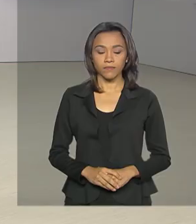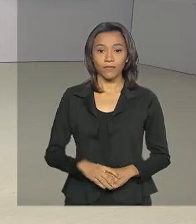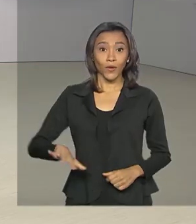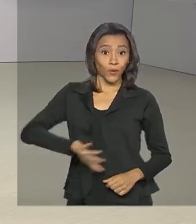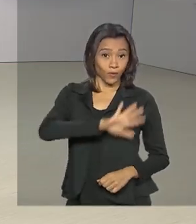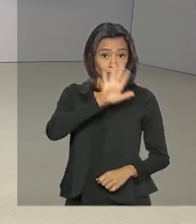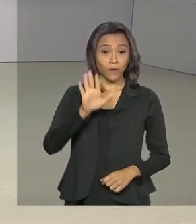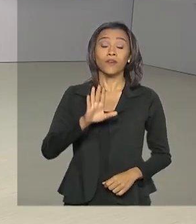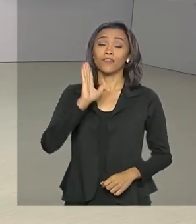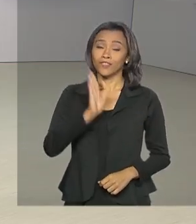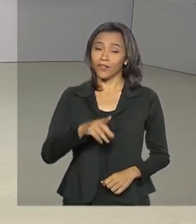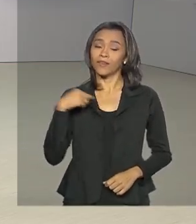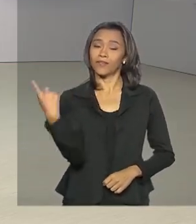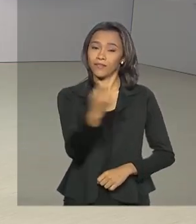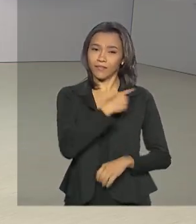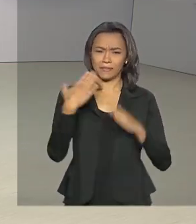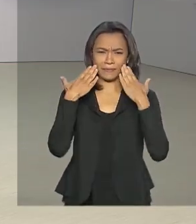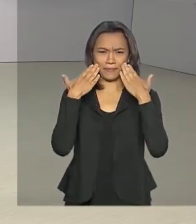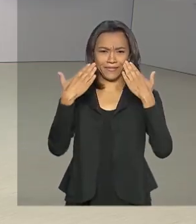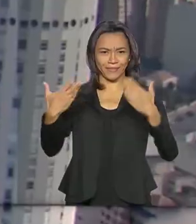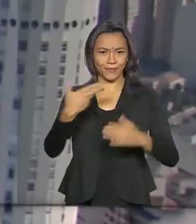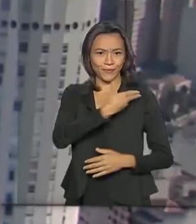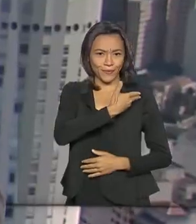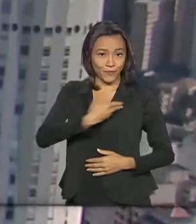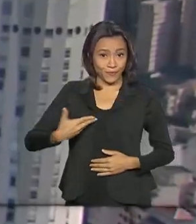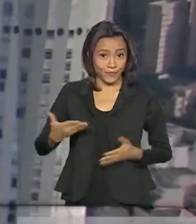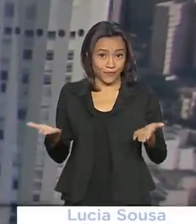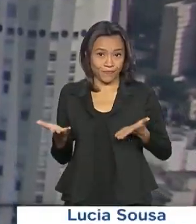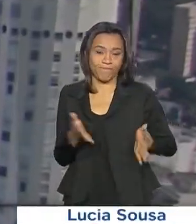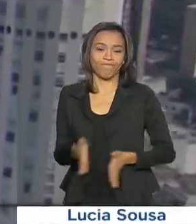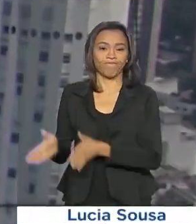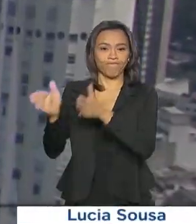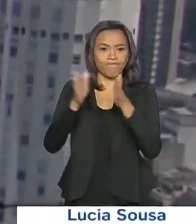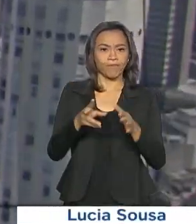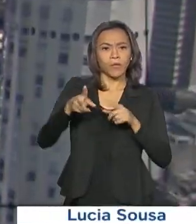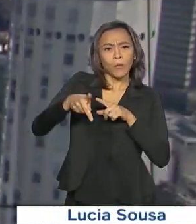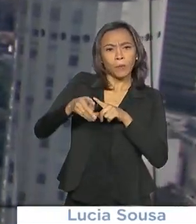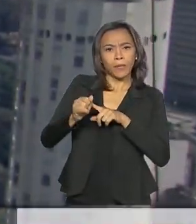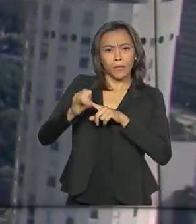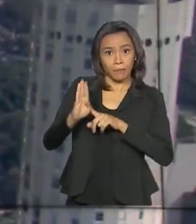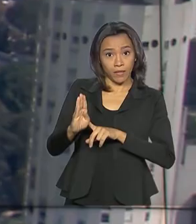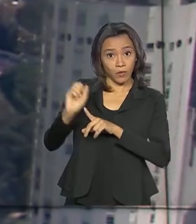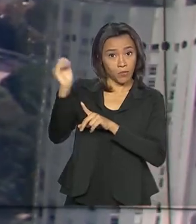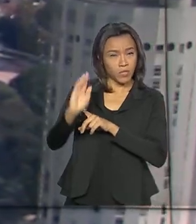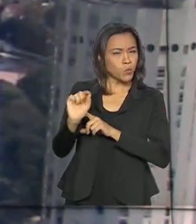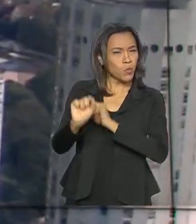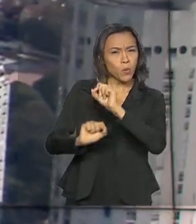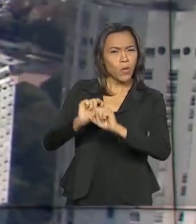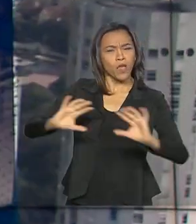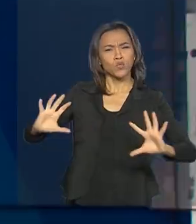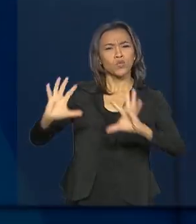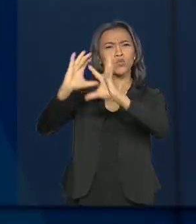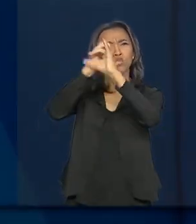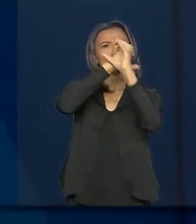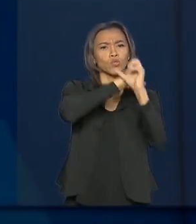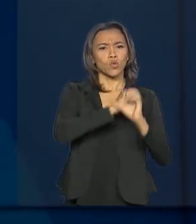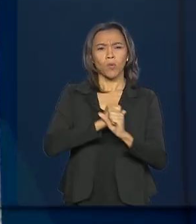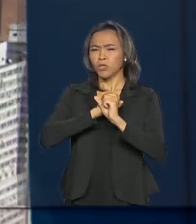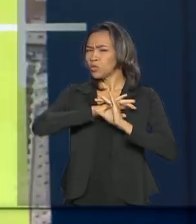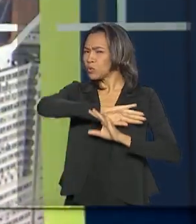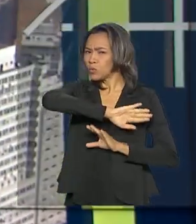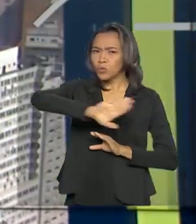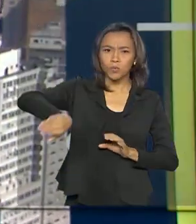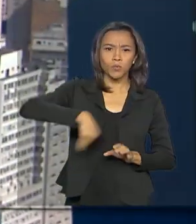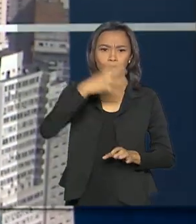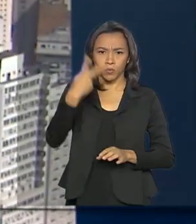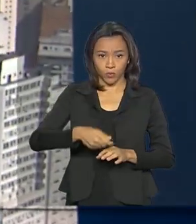Olá, já estamos no ar com o Governo Agora. O PIB do Brasil, que é a soma de todas as riquezas produzidas no